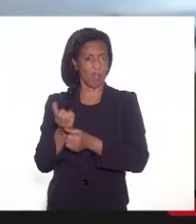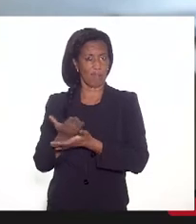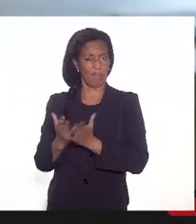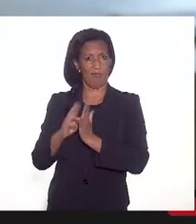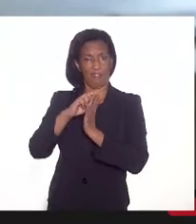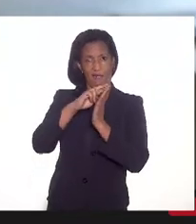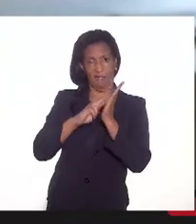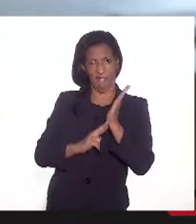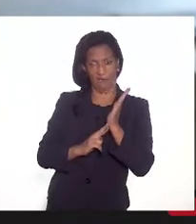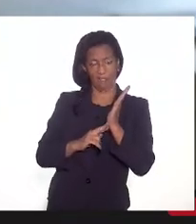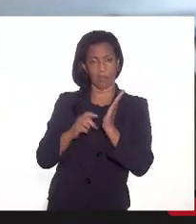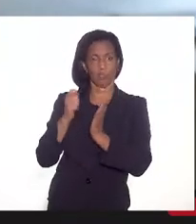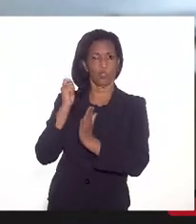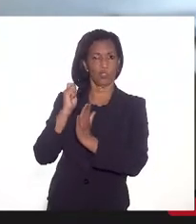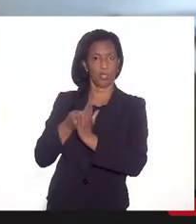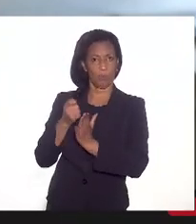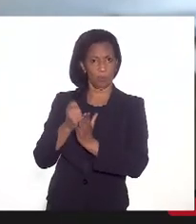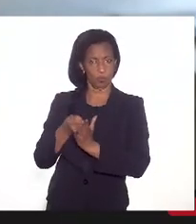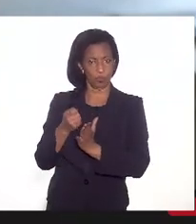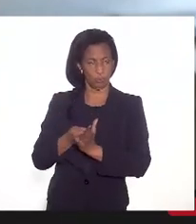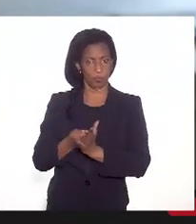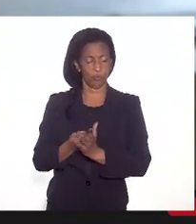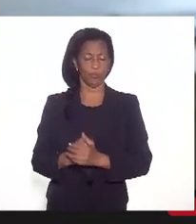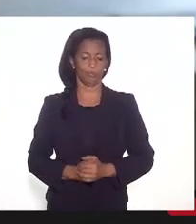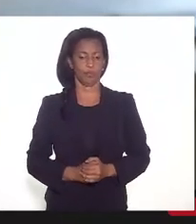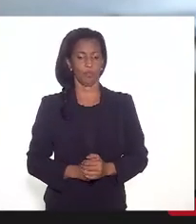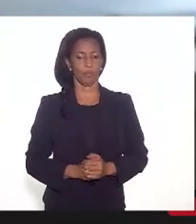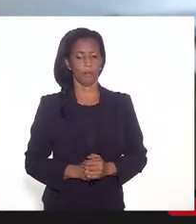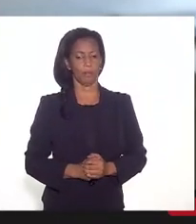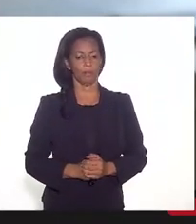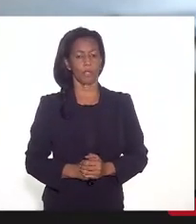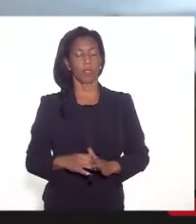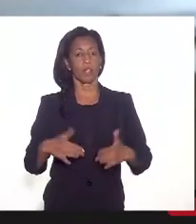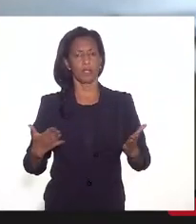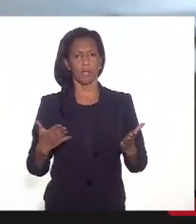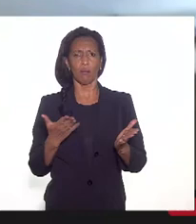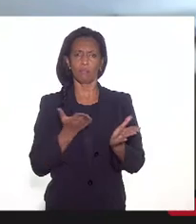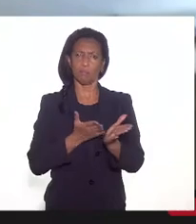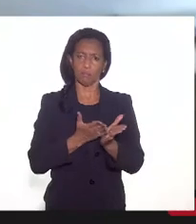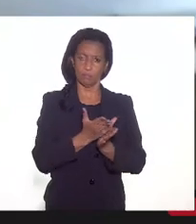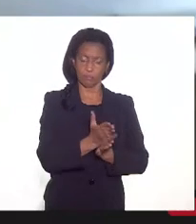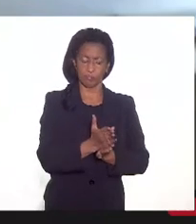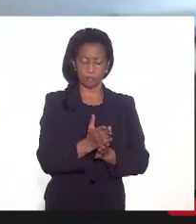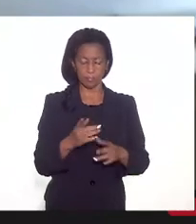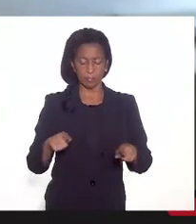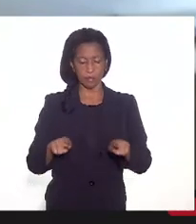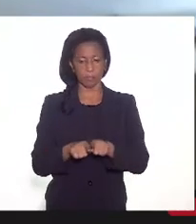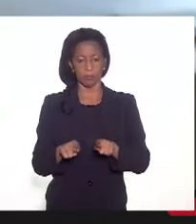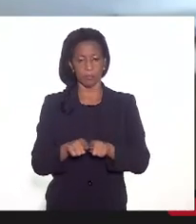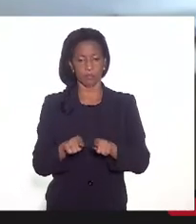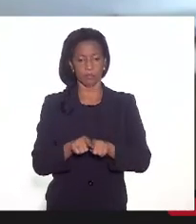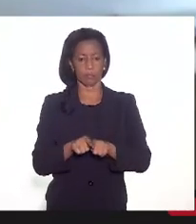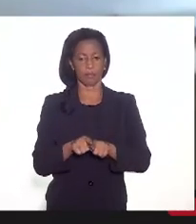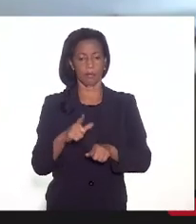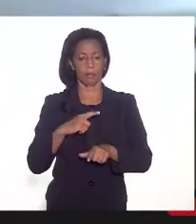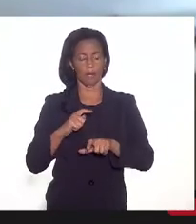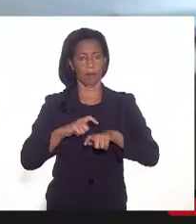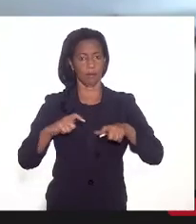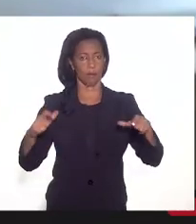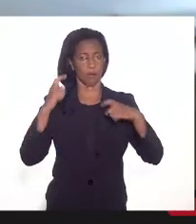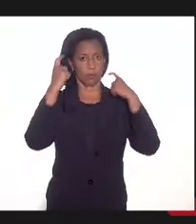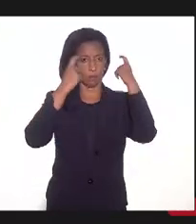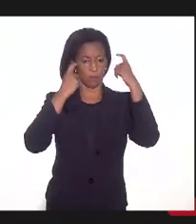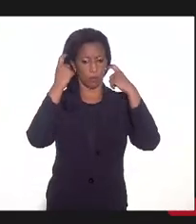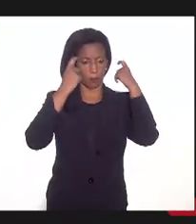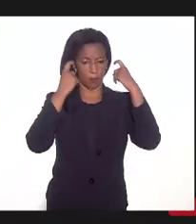regra dos tributos. Então, mais ou menos dentro dessa linha. E, evidentemente, há uma grande preocupação